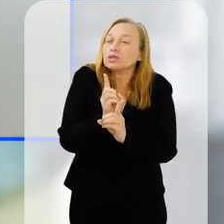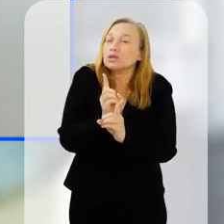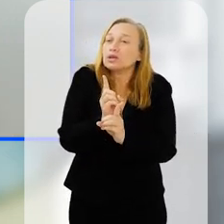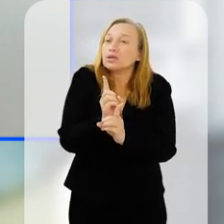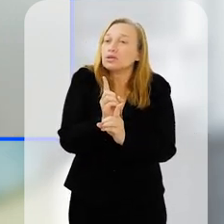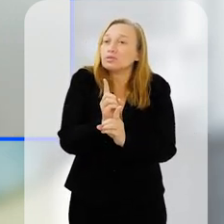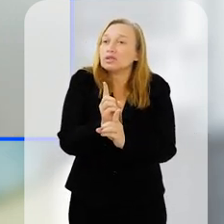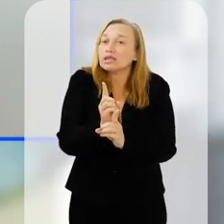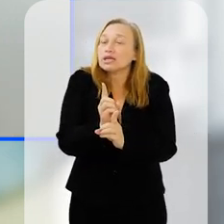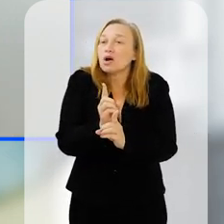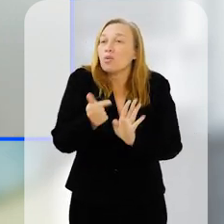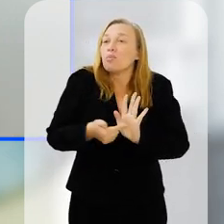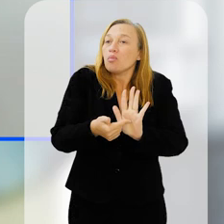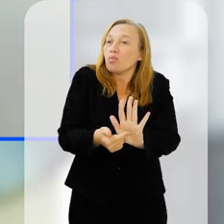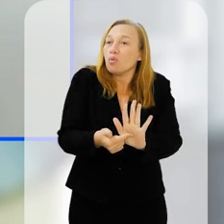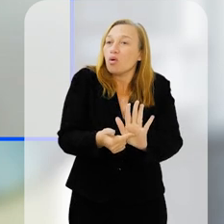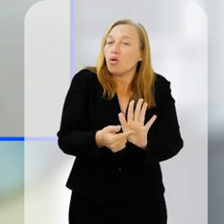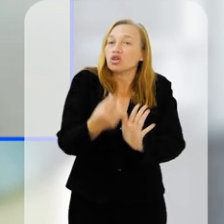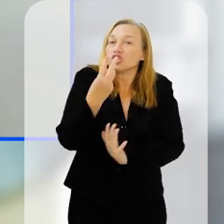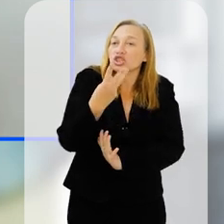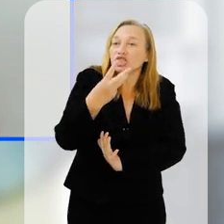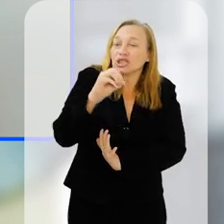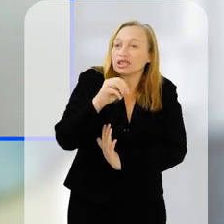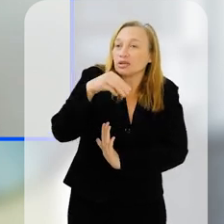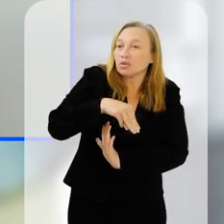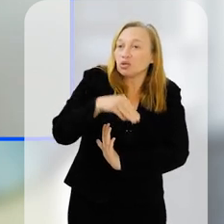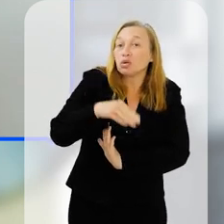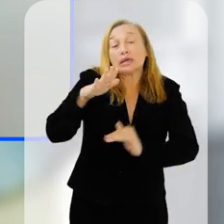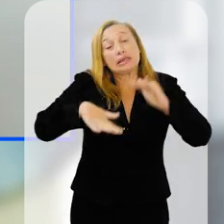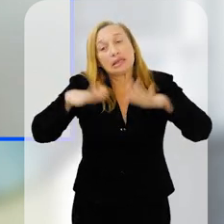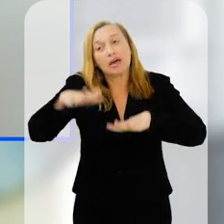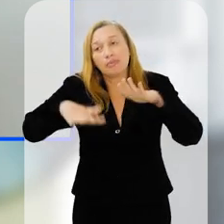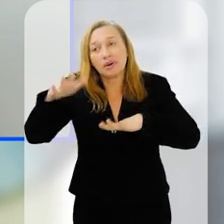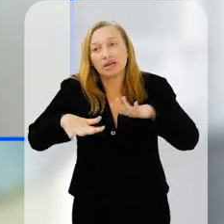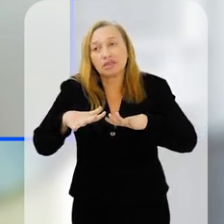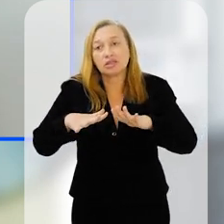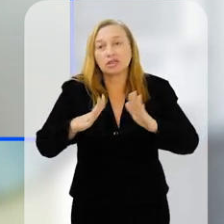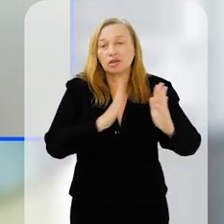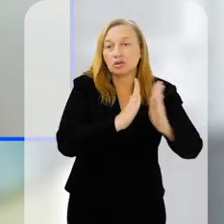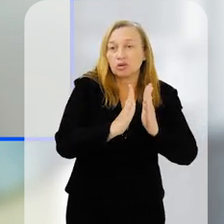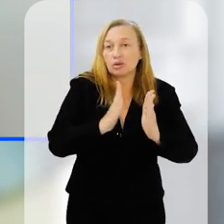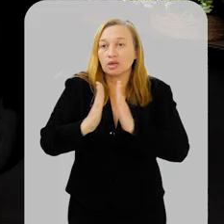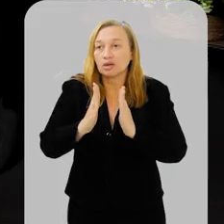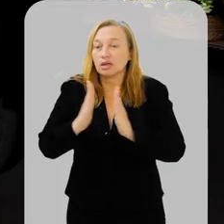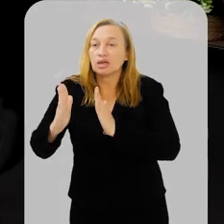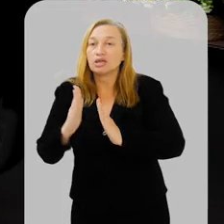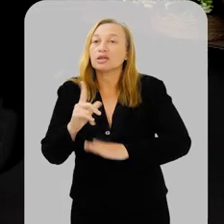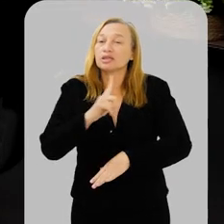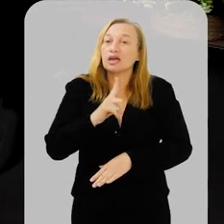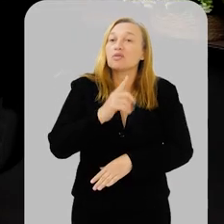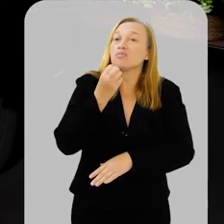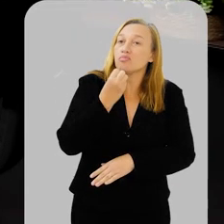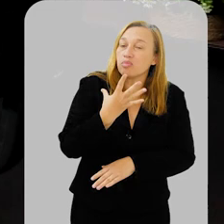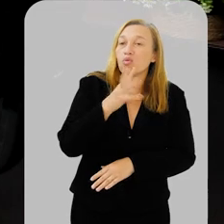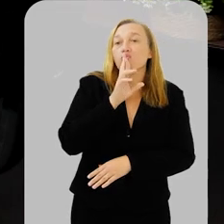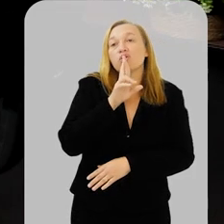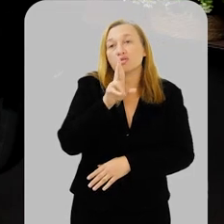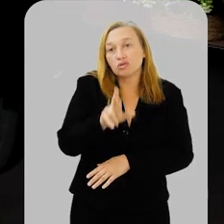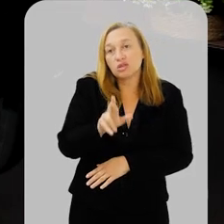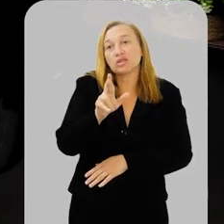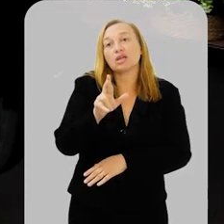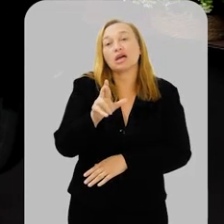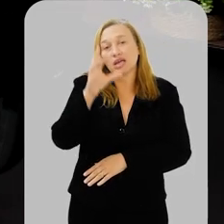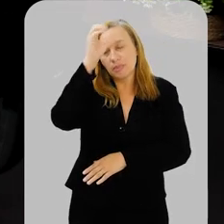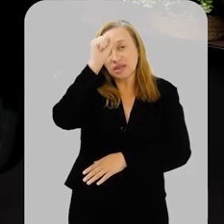encontrou mostra que a partir dos 30 minutos, independente dos estágios, já tem bons